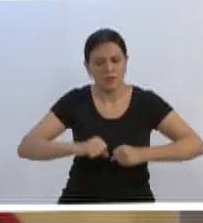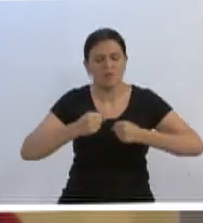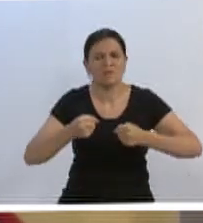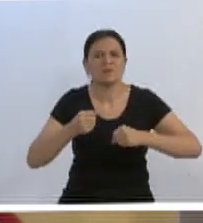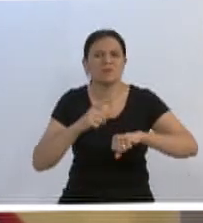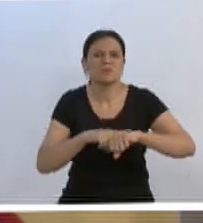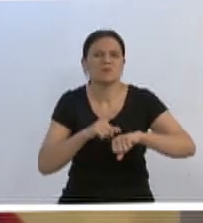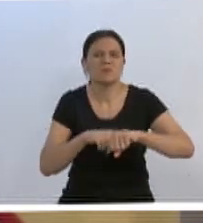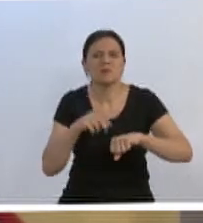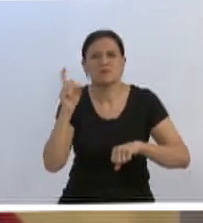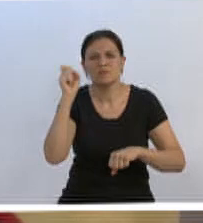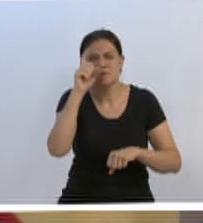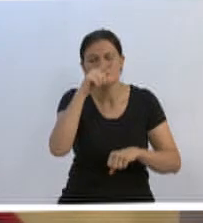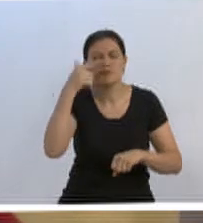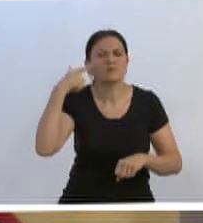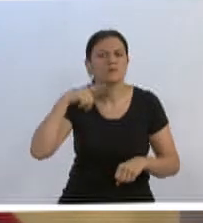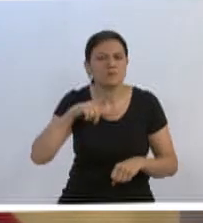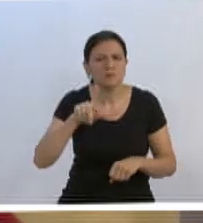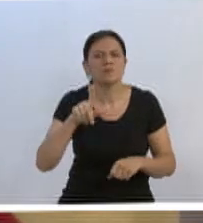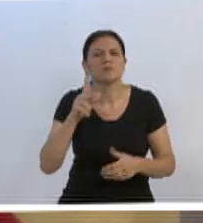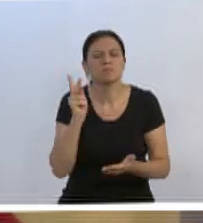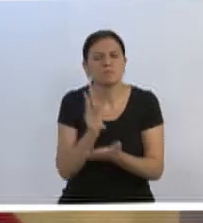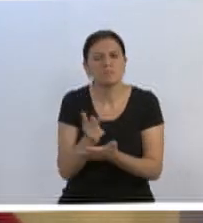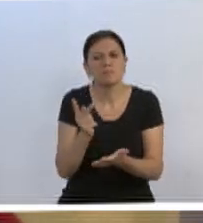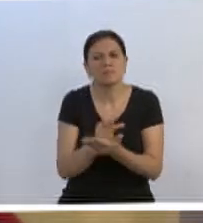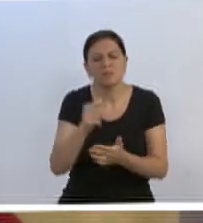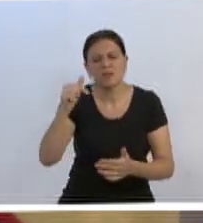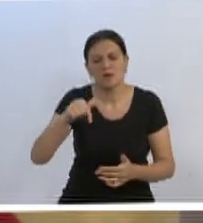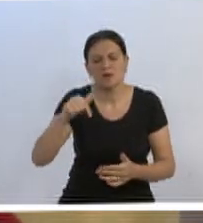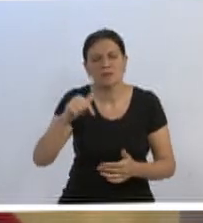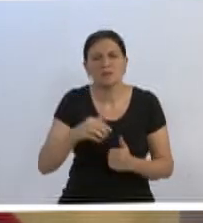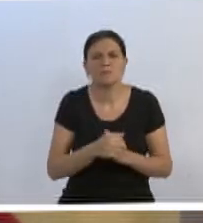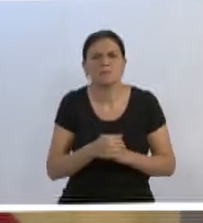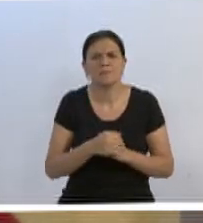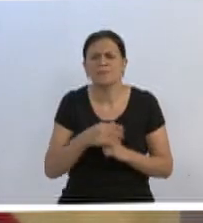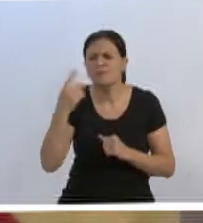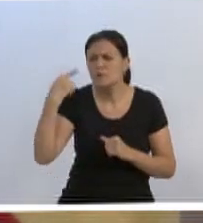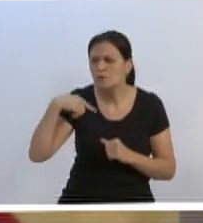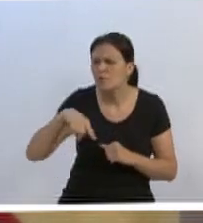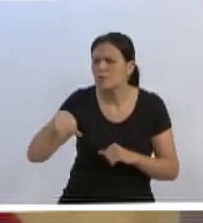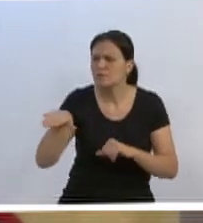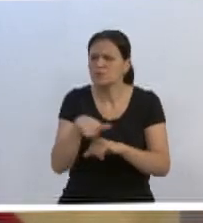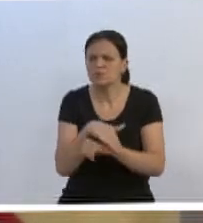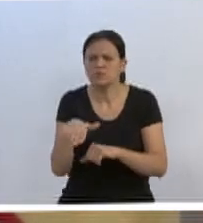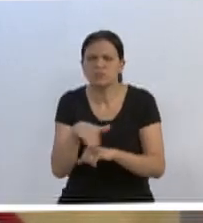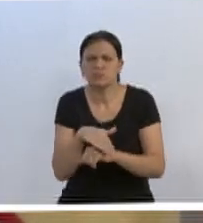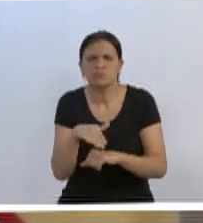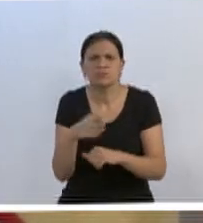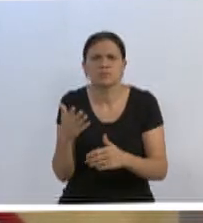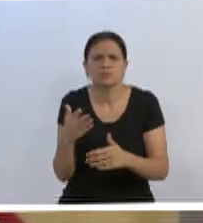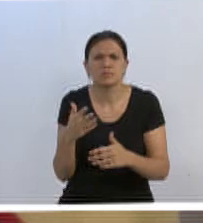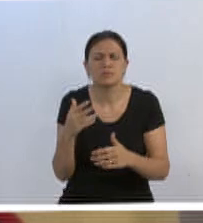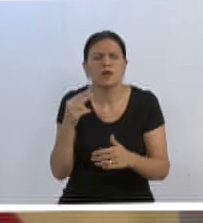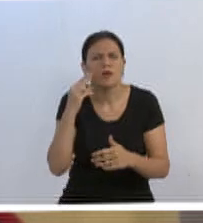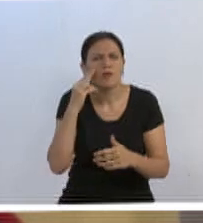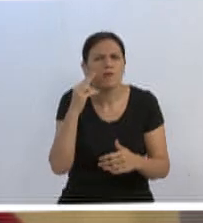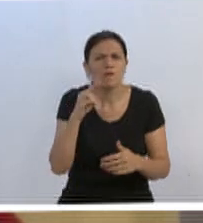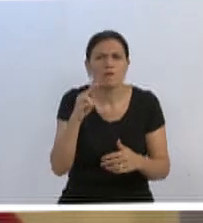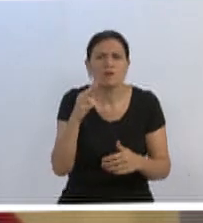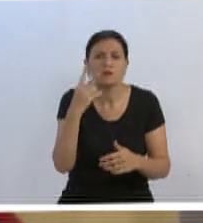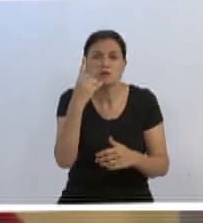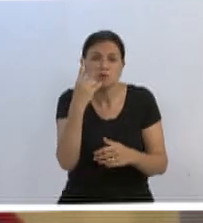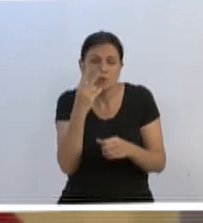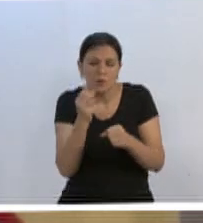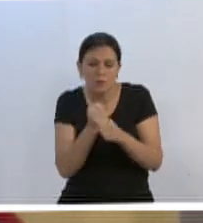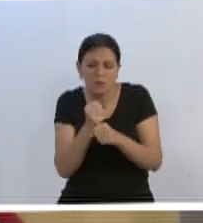mais difíceis de a gente continuar o nosso caminhar aqui. Quando eu passo pela cidade e vejo que nesses nossos dois primeiros anos,